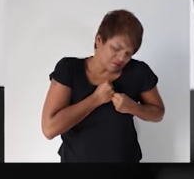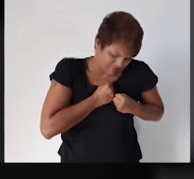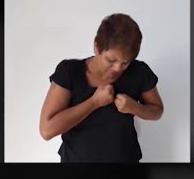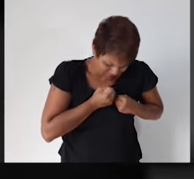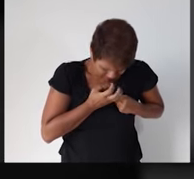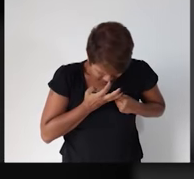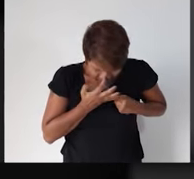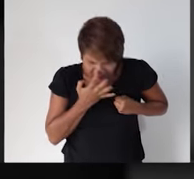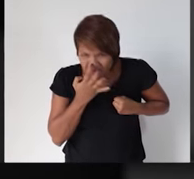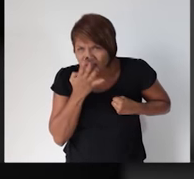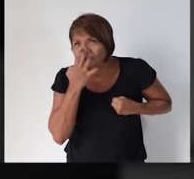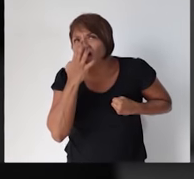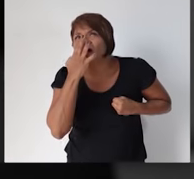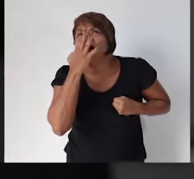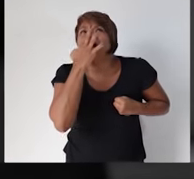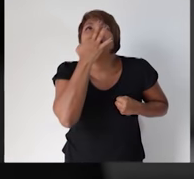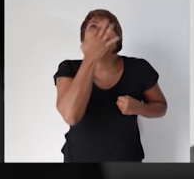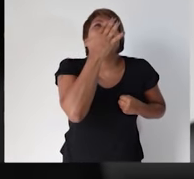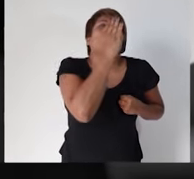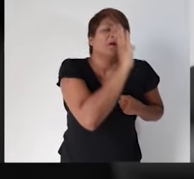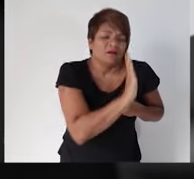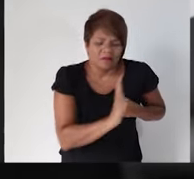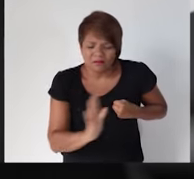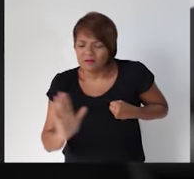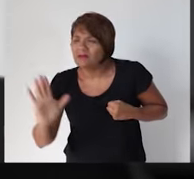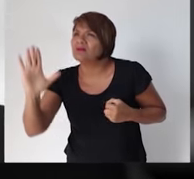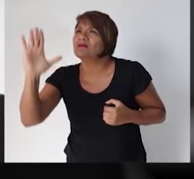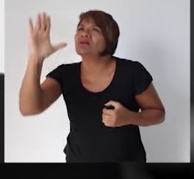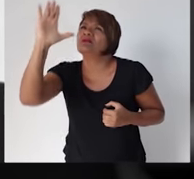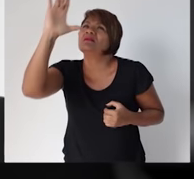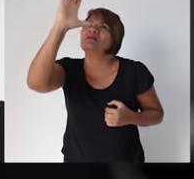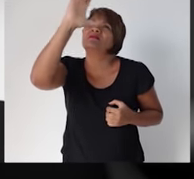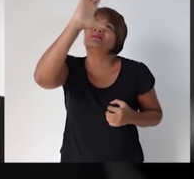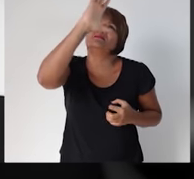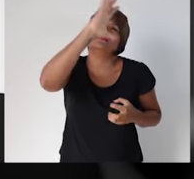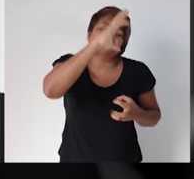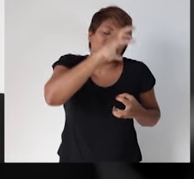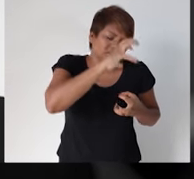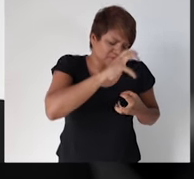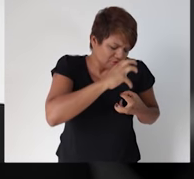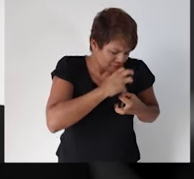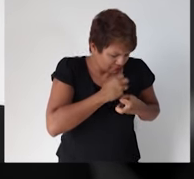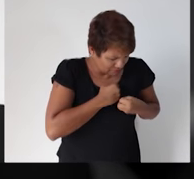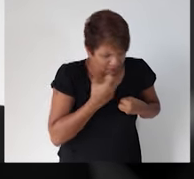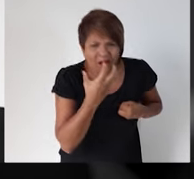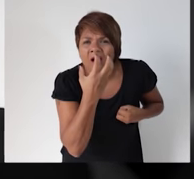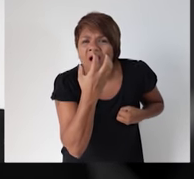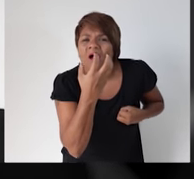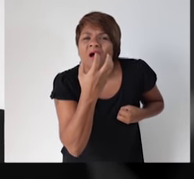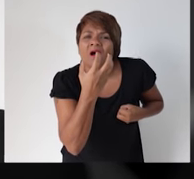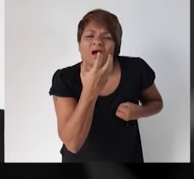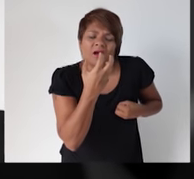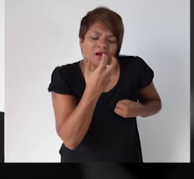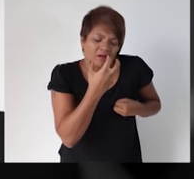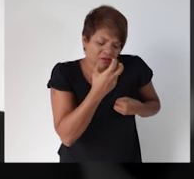Brasil desse jeito, nem dá gosto de cantar.